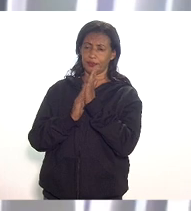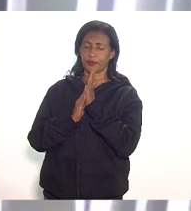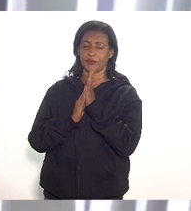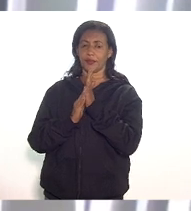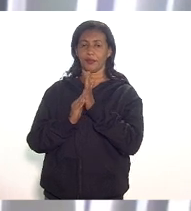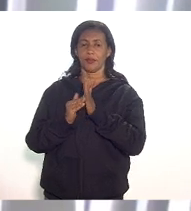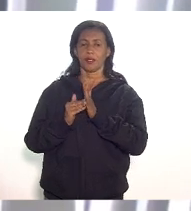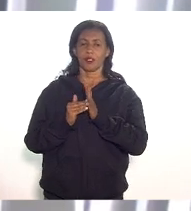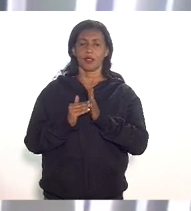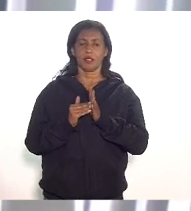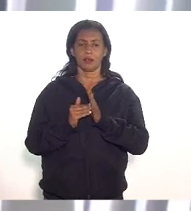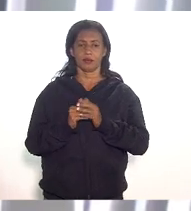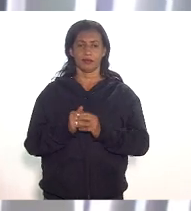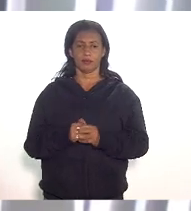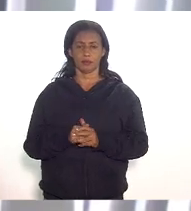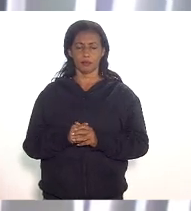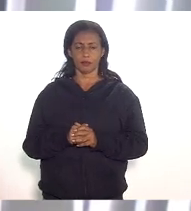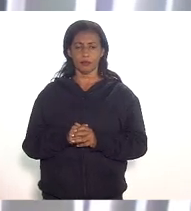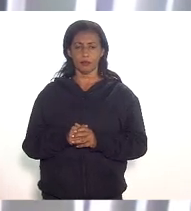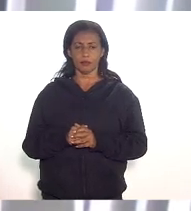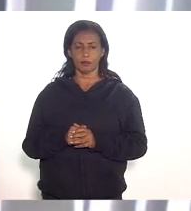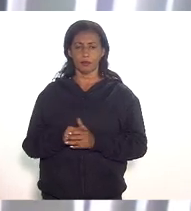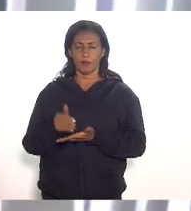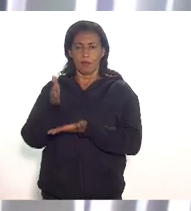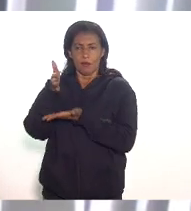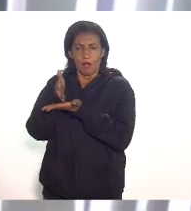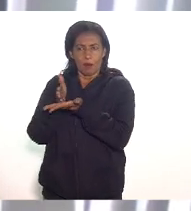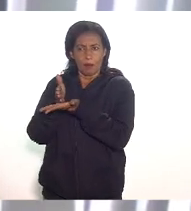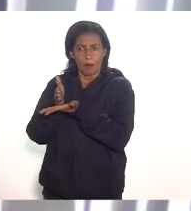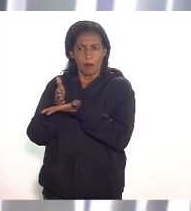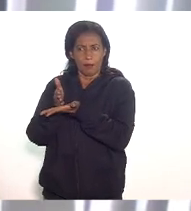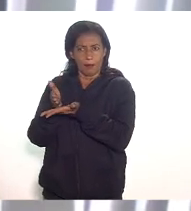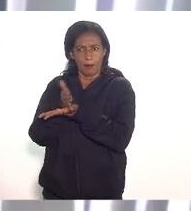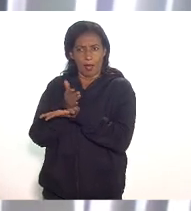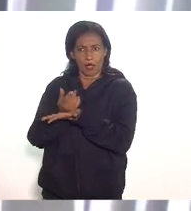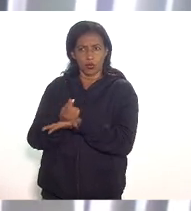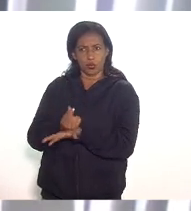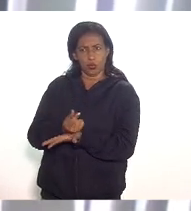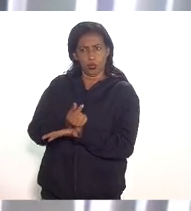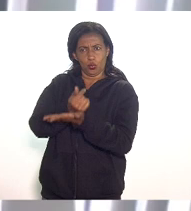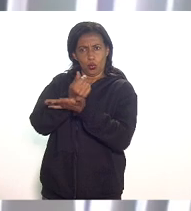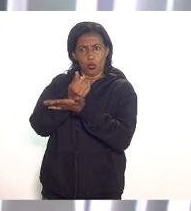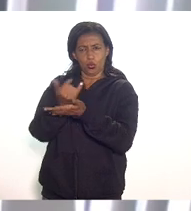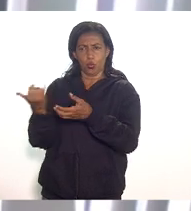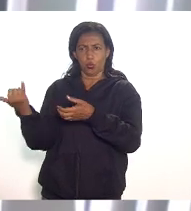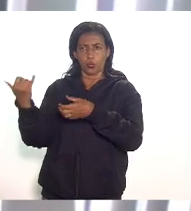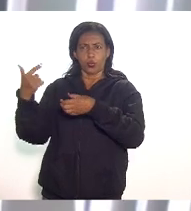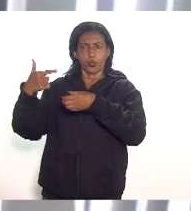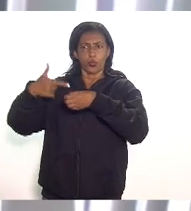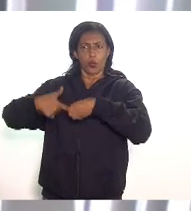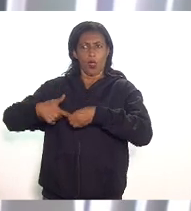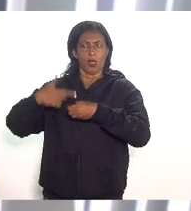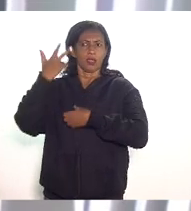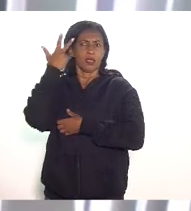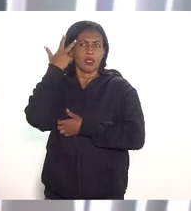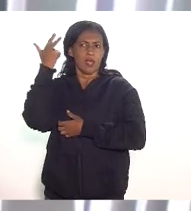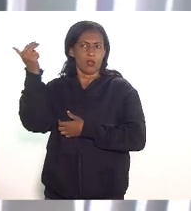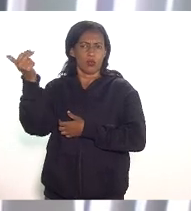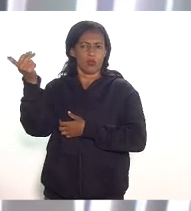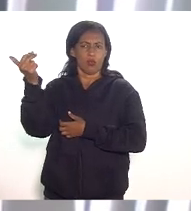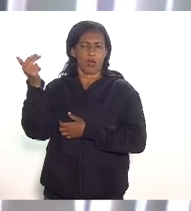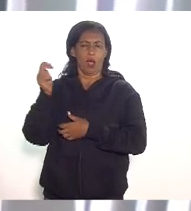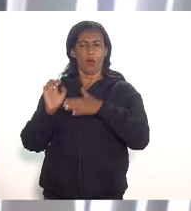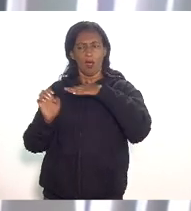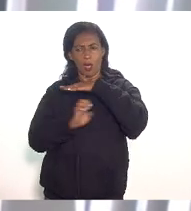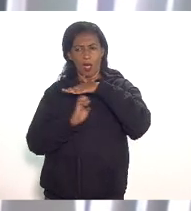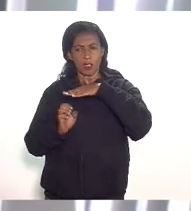que uma parte do custo anual relativo ao combustível gás natural as empresas possam usar em